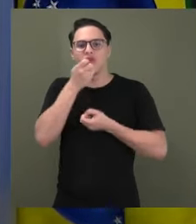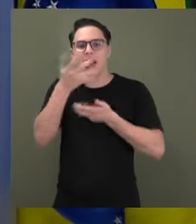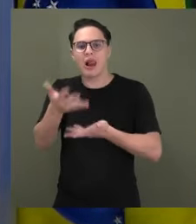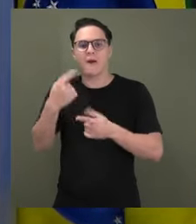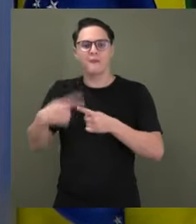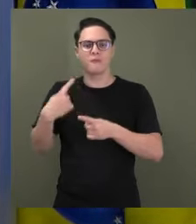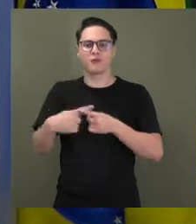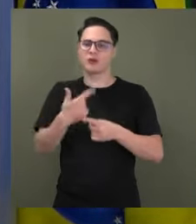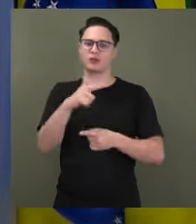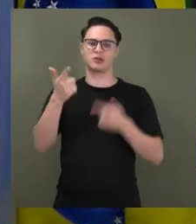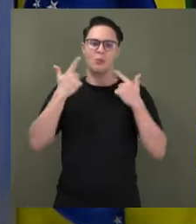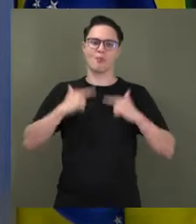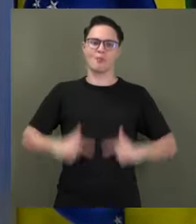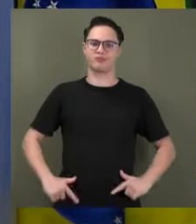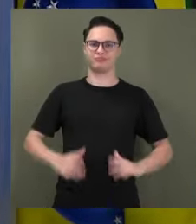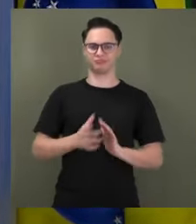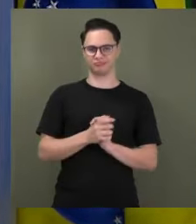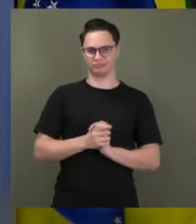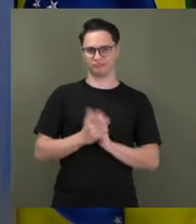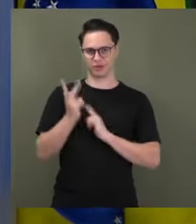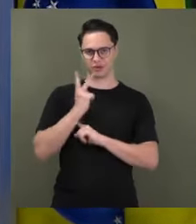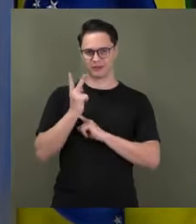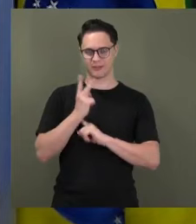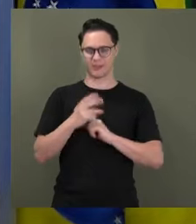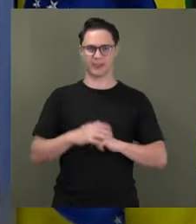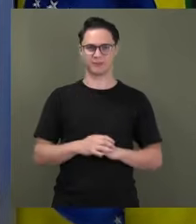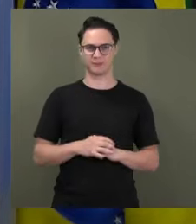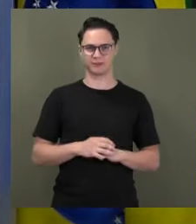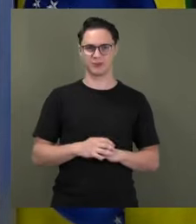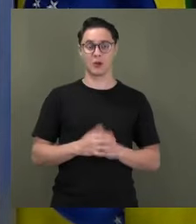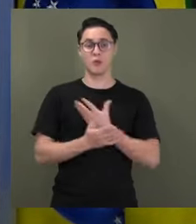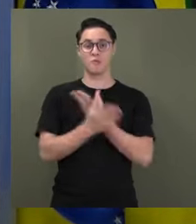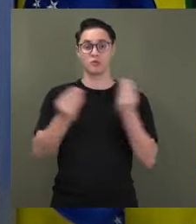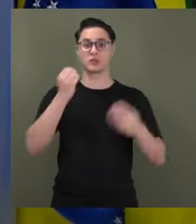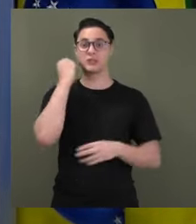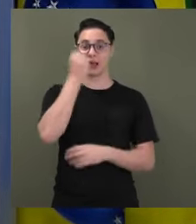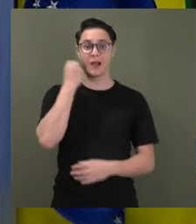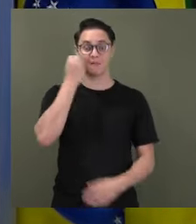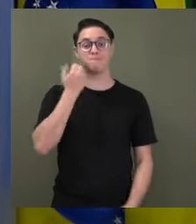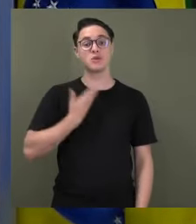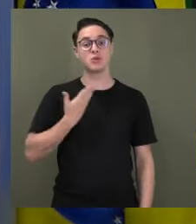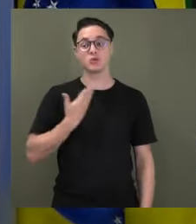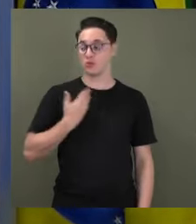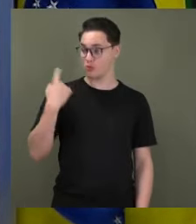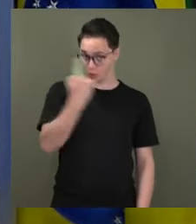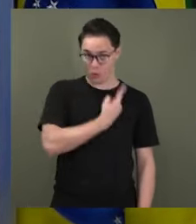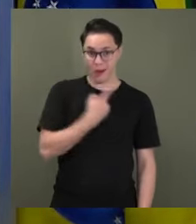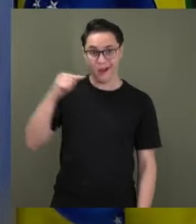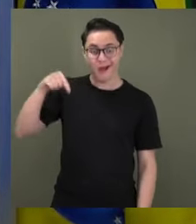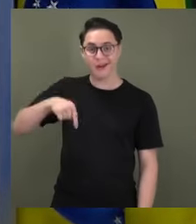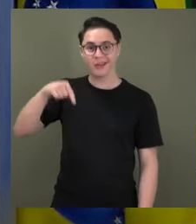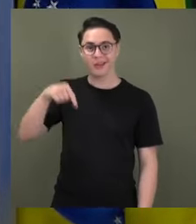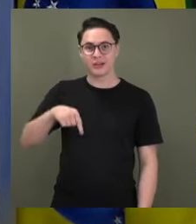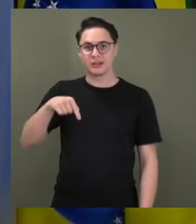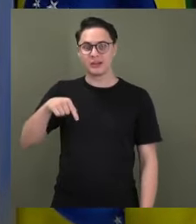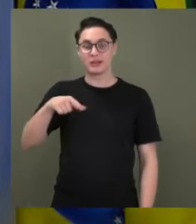Tem senadores, meus colegas, colegas nossos, que estão com